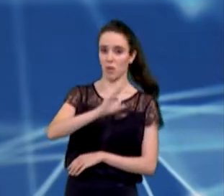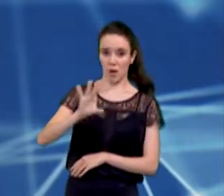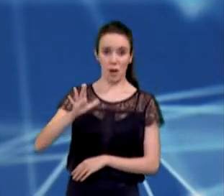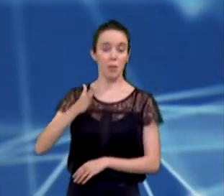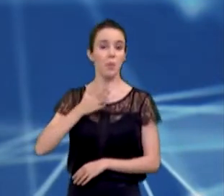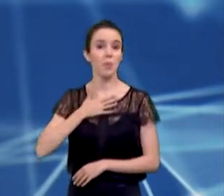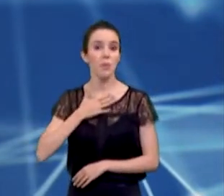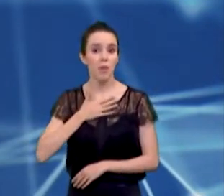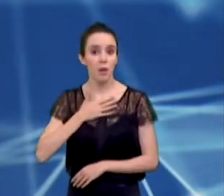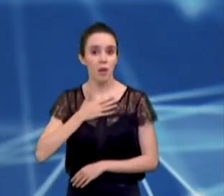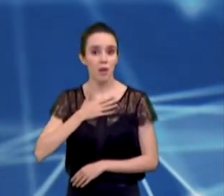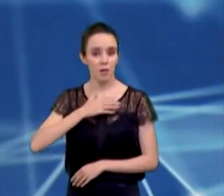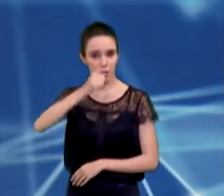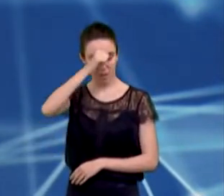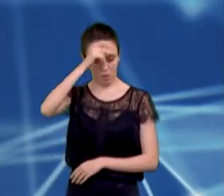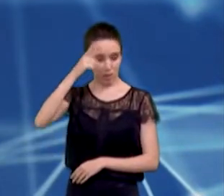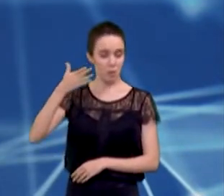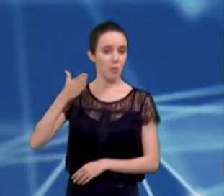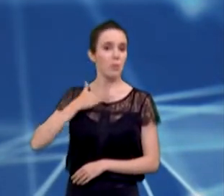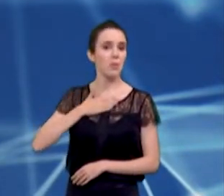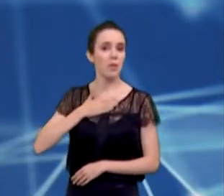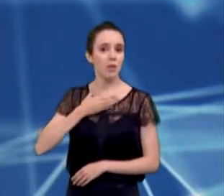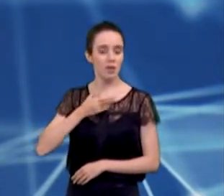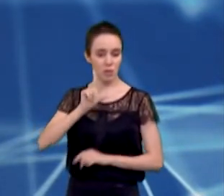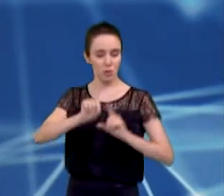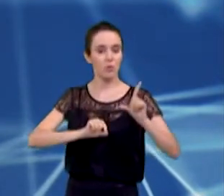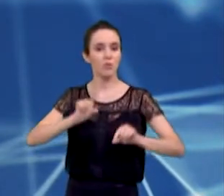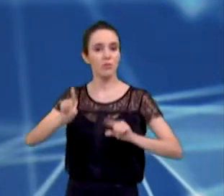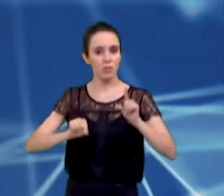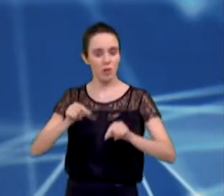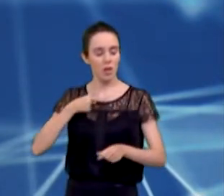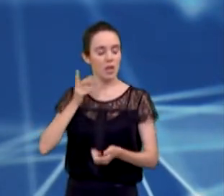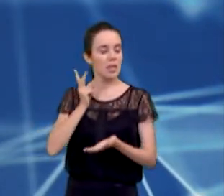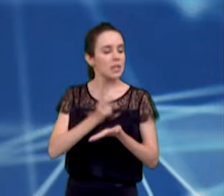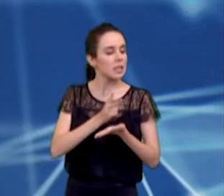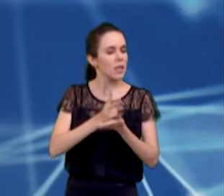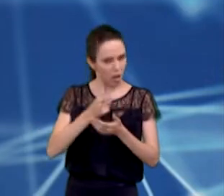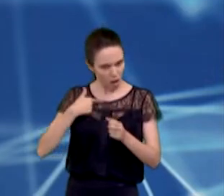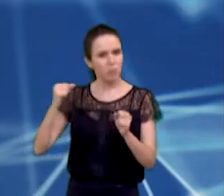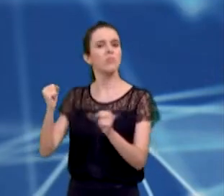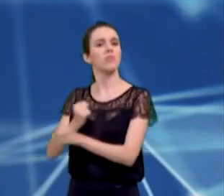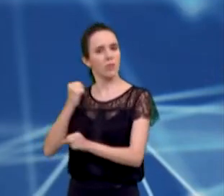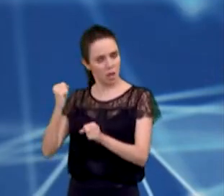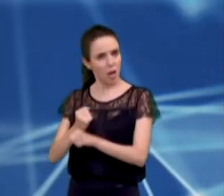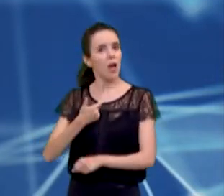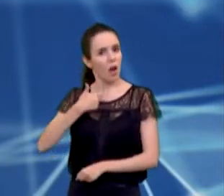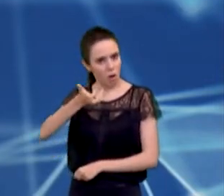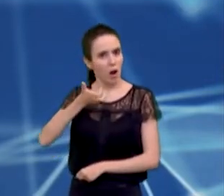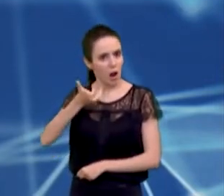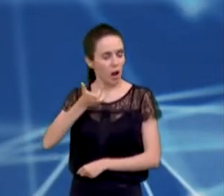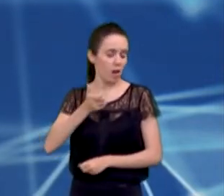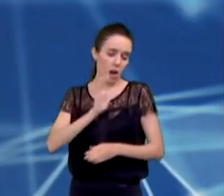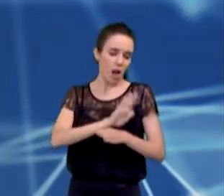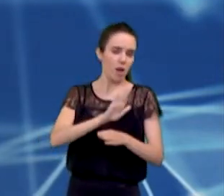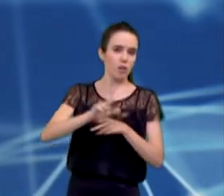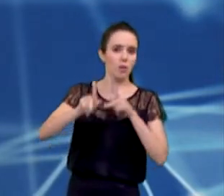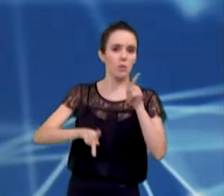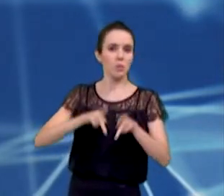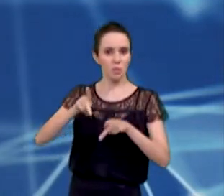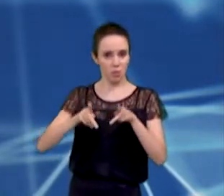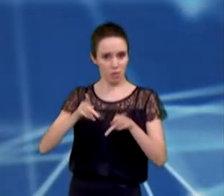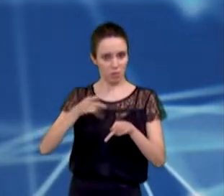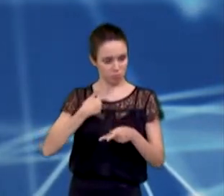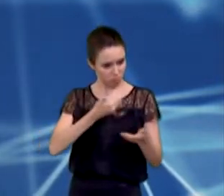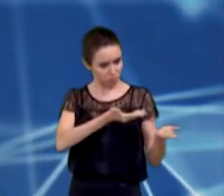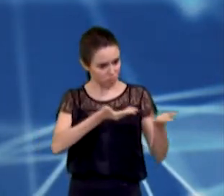é, e vai continuar sendo, olhar para as pessoas, construindo obras, sim, que atendam as pessoas. Convido o candidato para conhecer